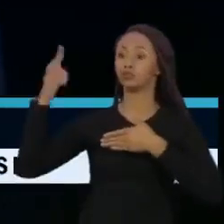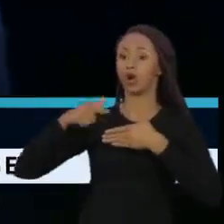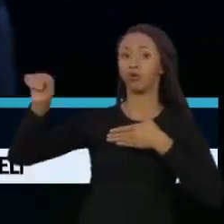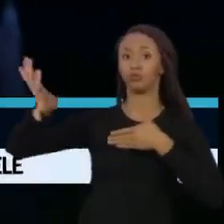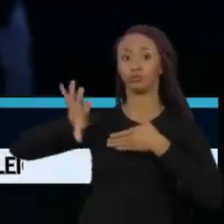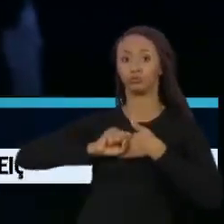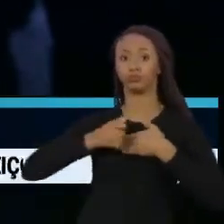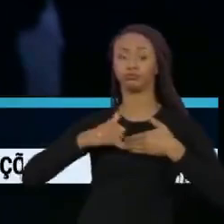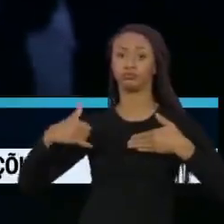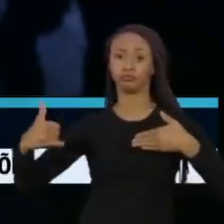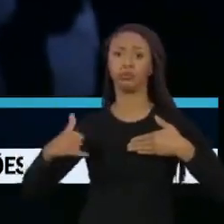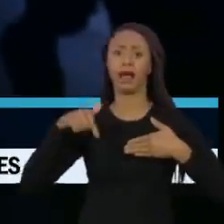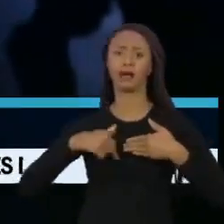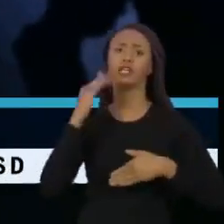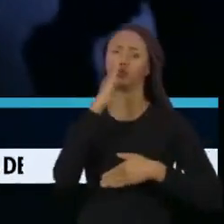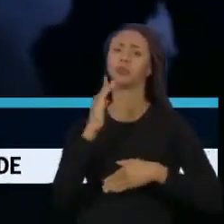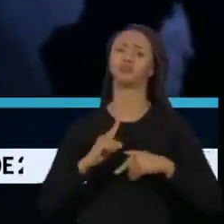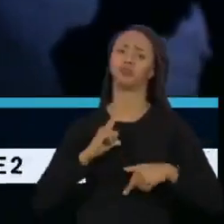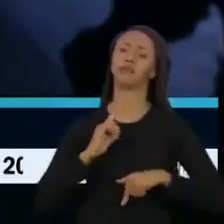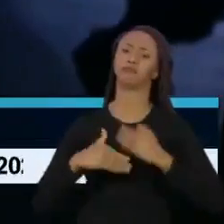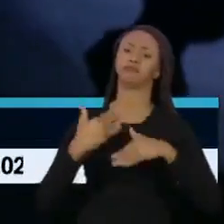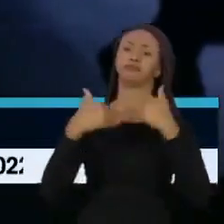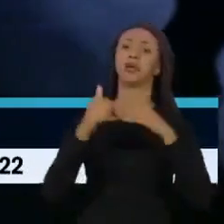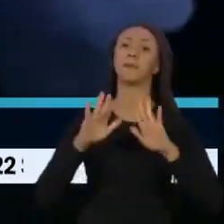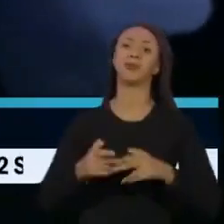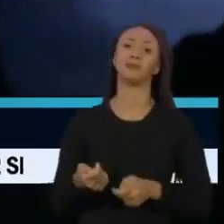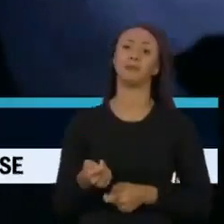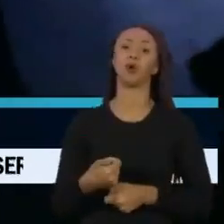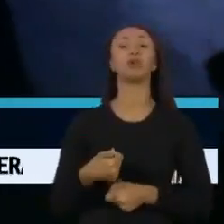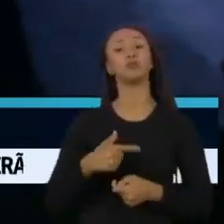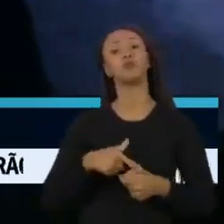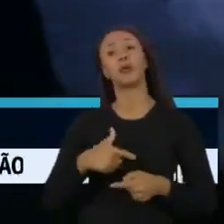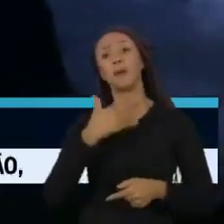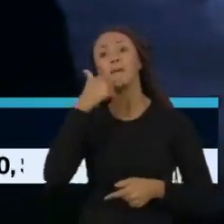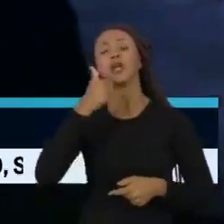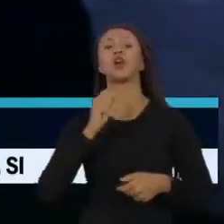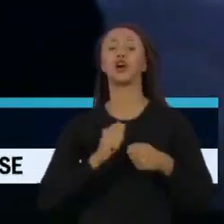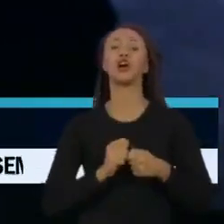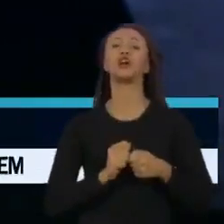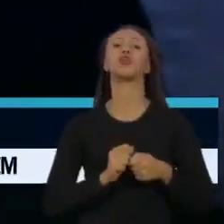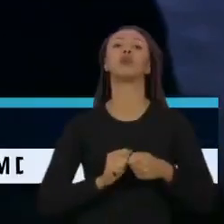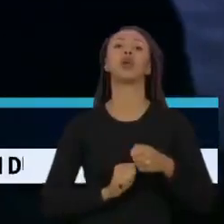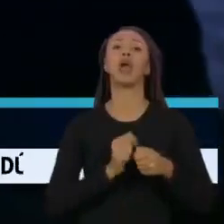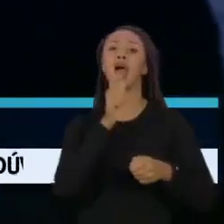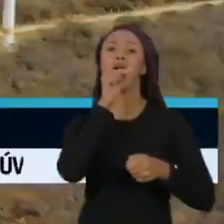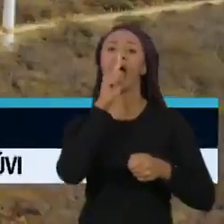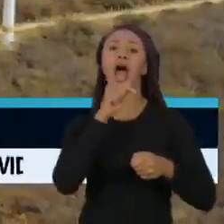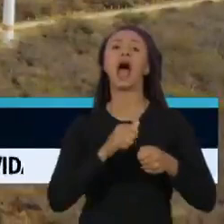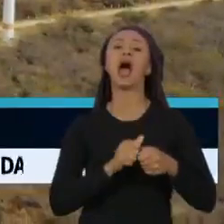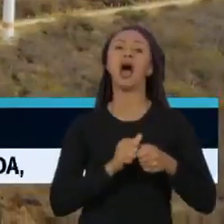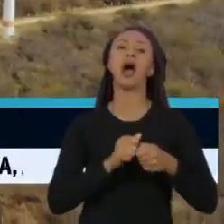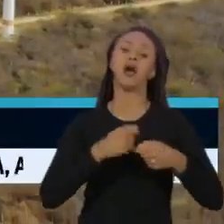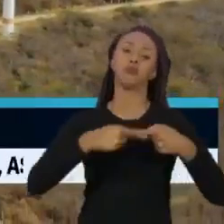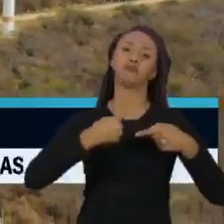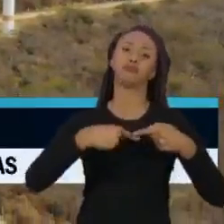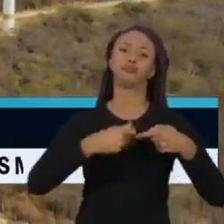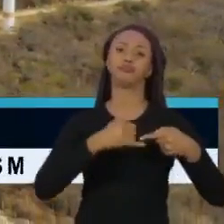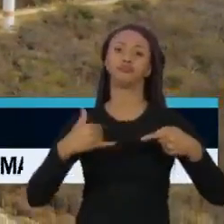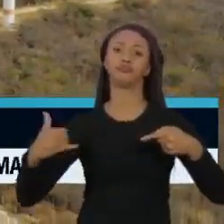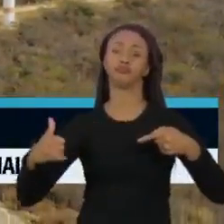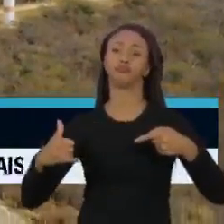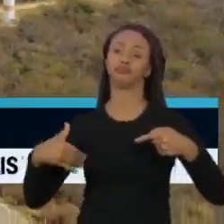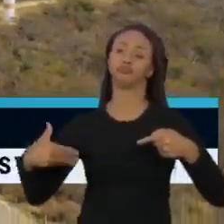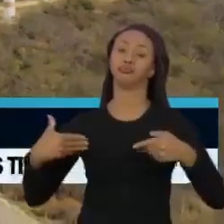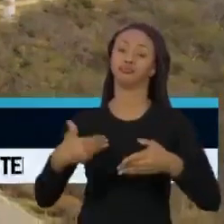é pouco. O país preferiu apostar nas hidrelétricas, mesmo com o aumento da seca, agravada nos últimos anos. Os